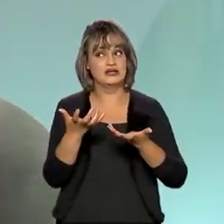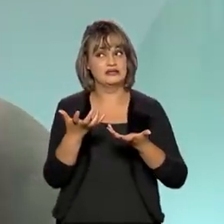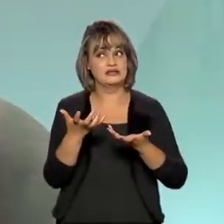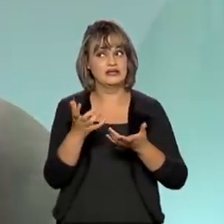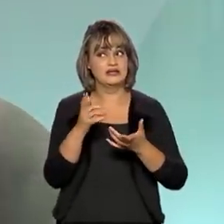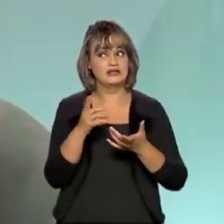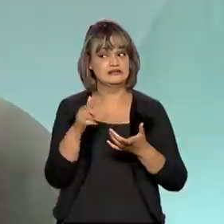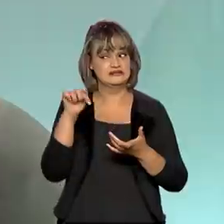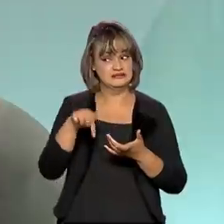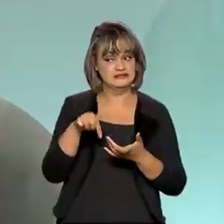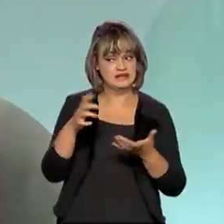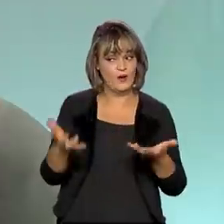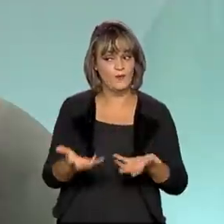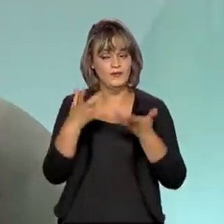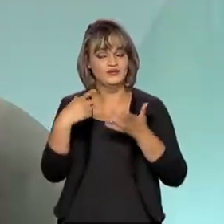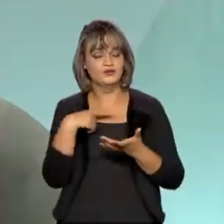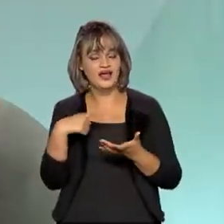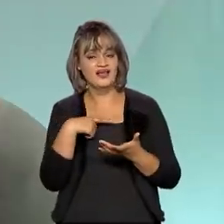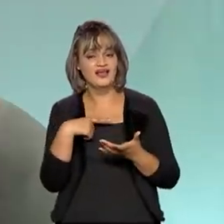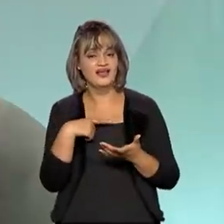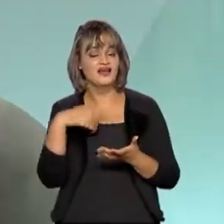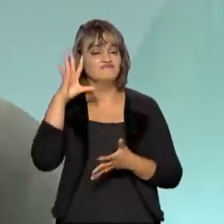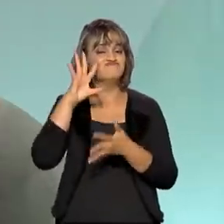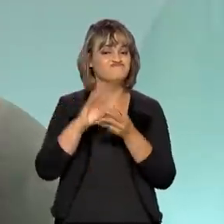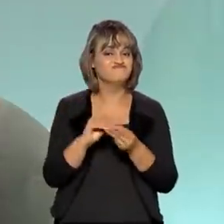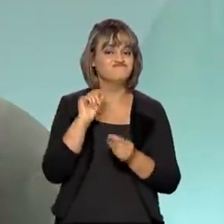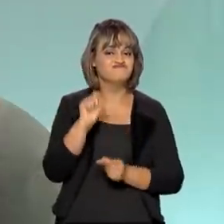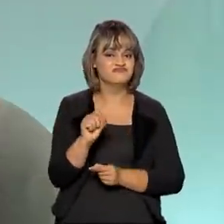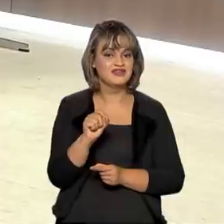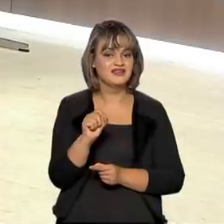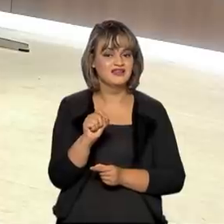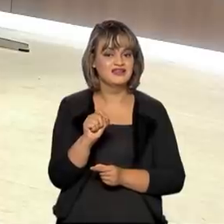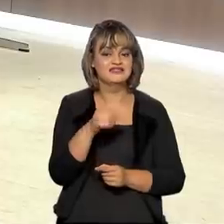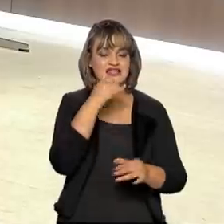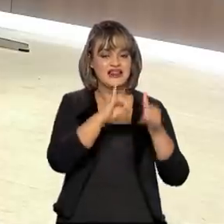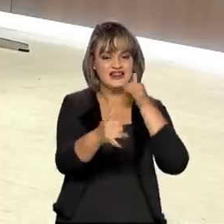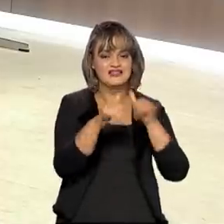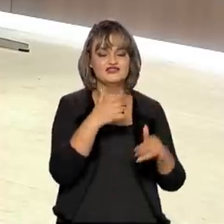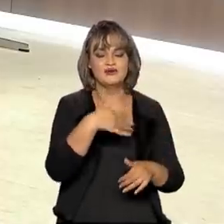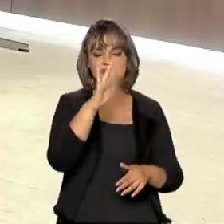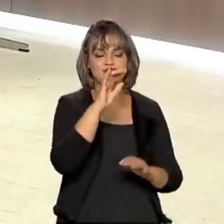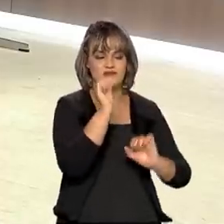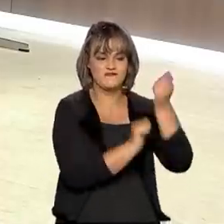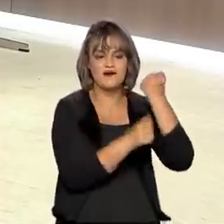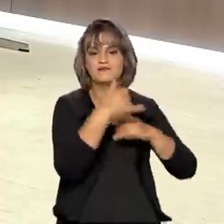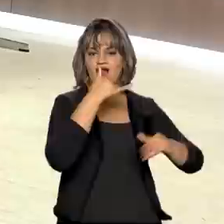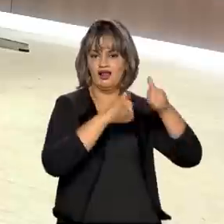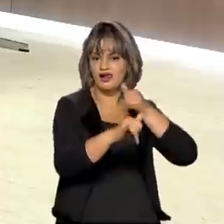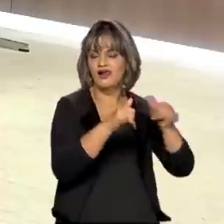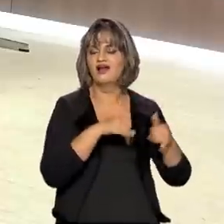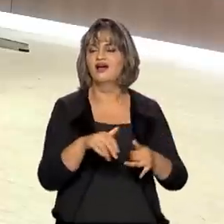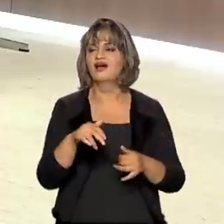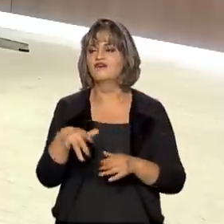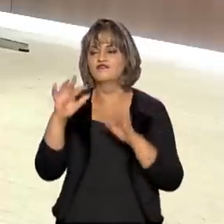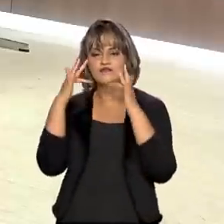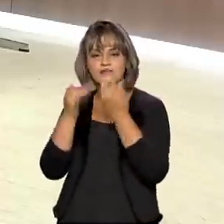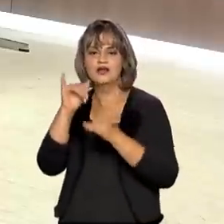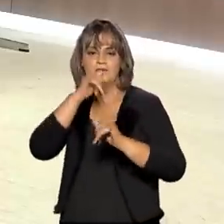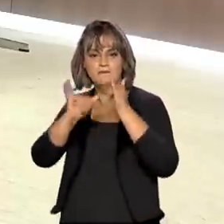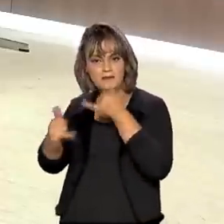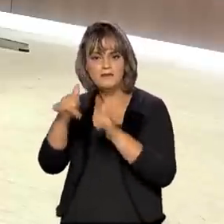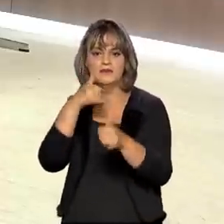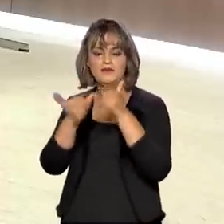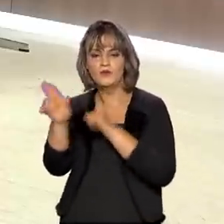econômico, nós temos também uma carga maior, seja pela produção industrial maior, seja pelo consumo das famílias.